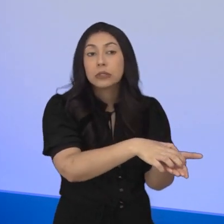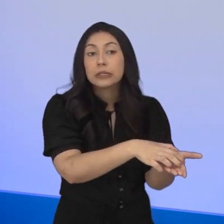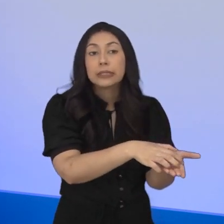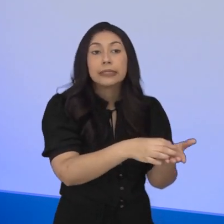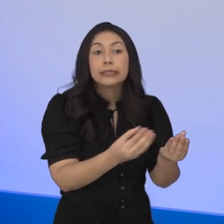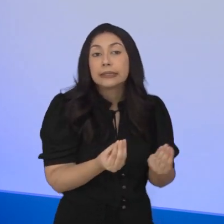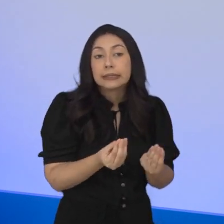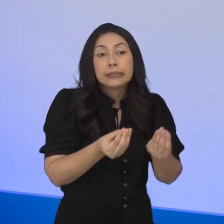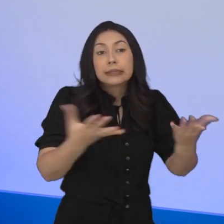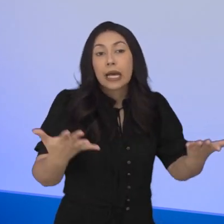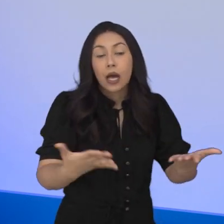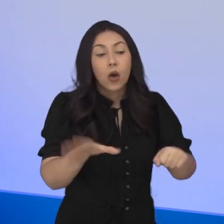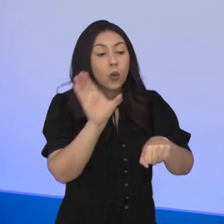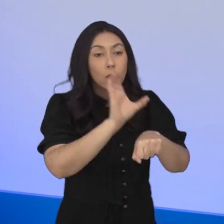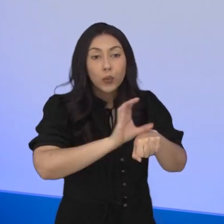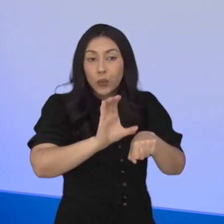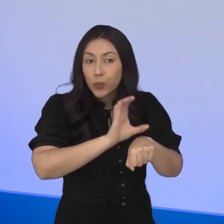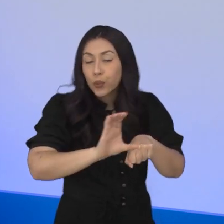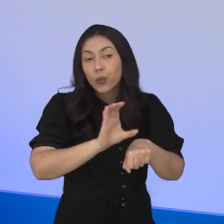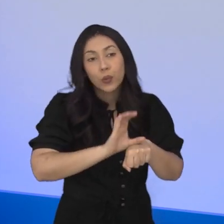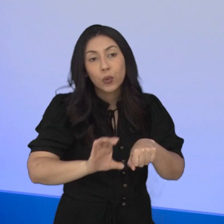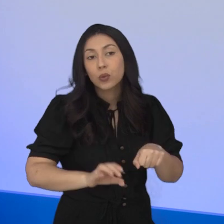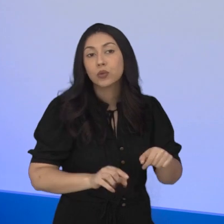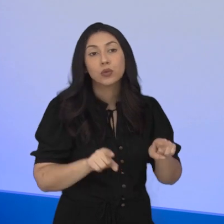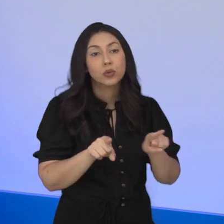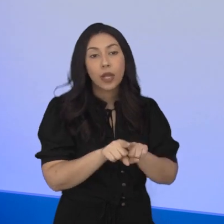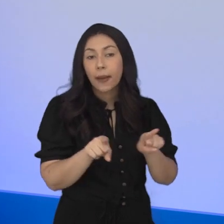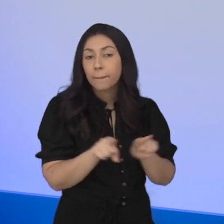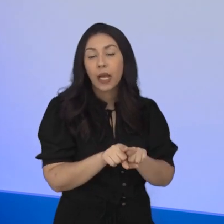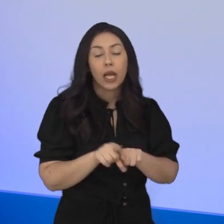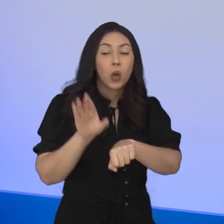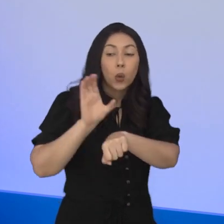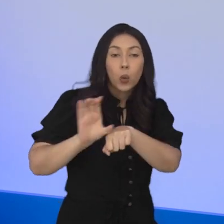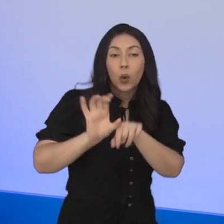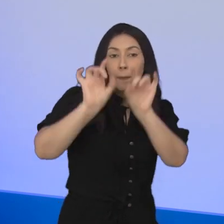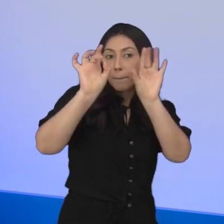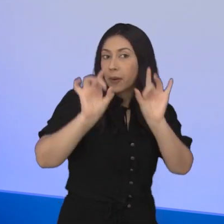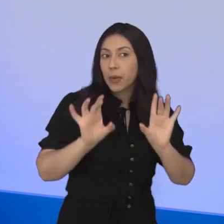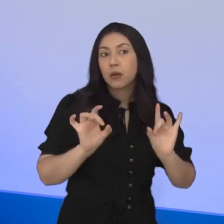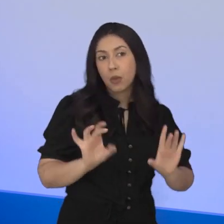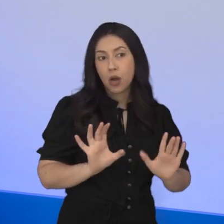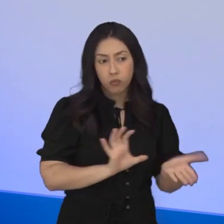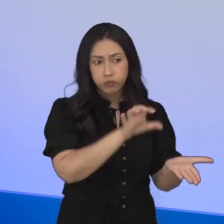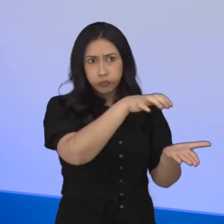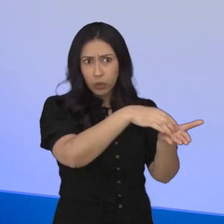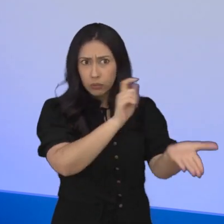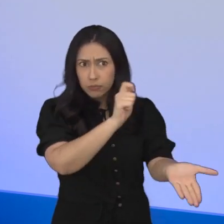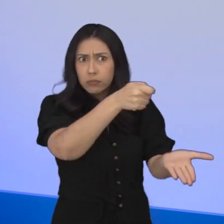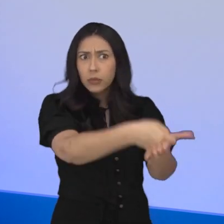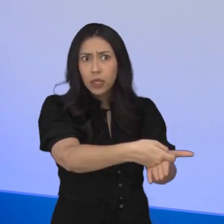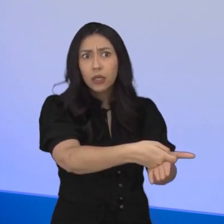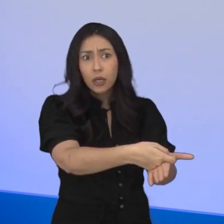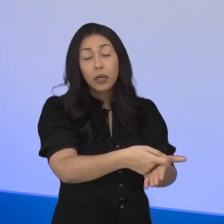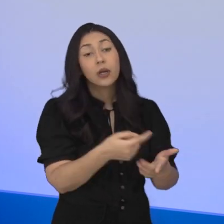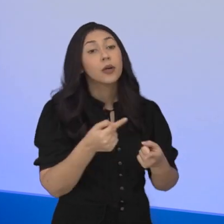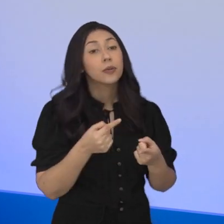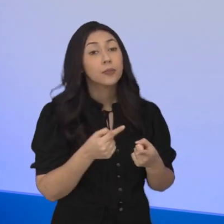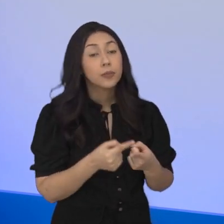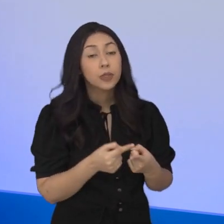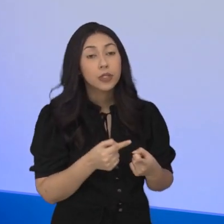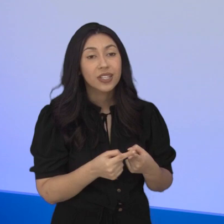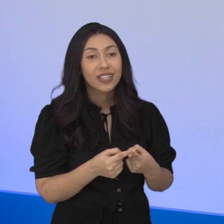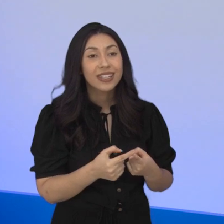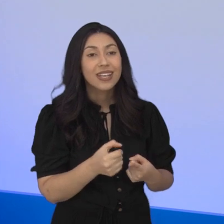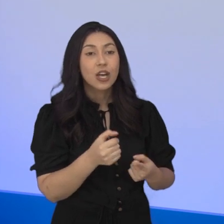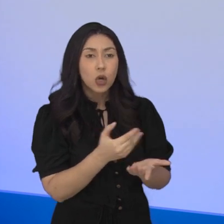oferece cursos de profissionalização, possibilidade de especializações, tudo pago pelo setor público. Porque a